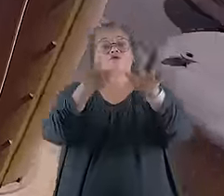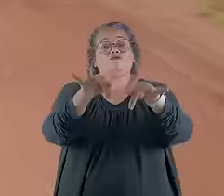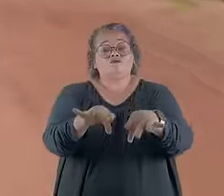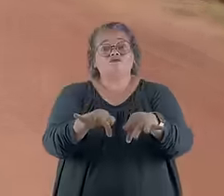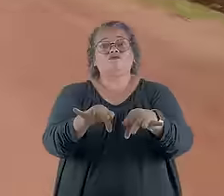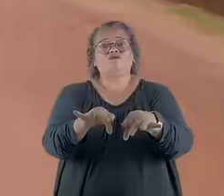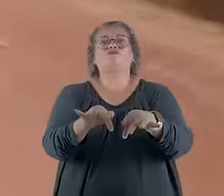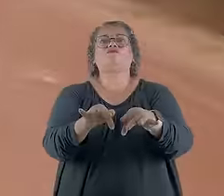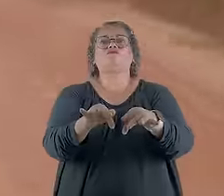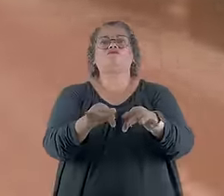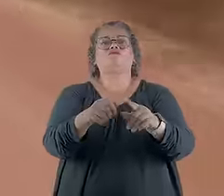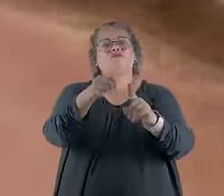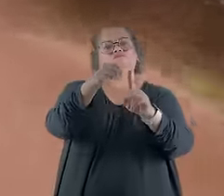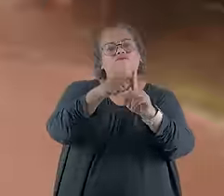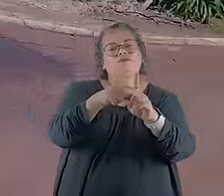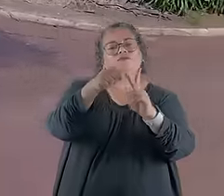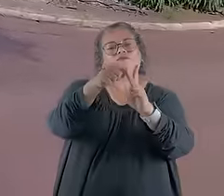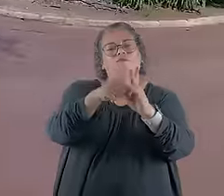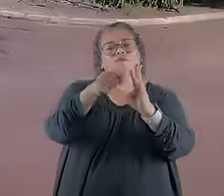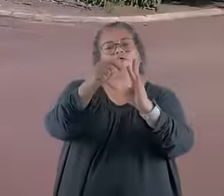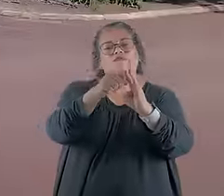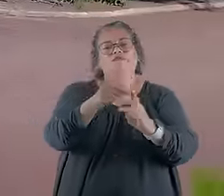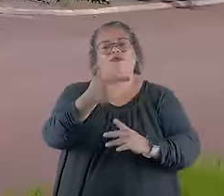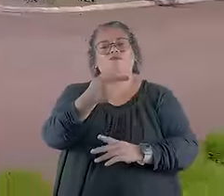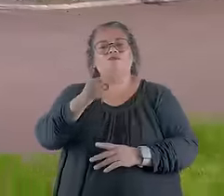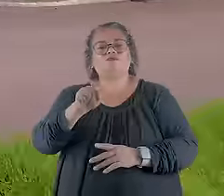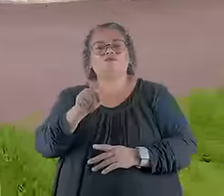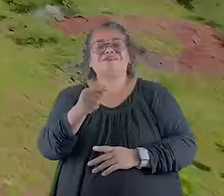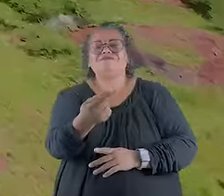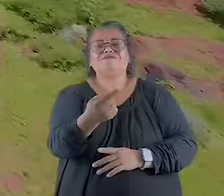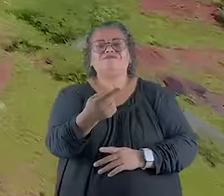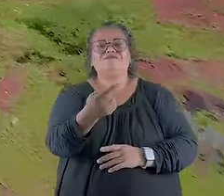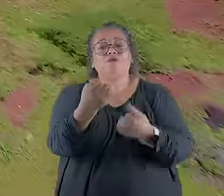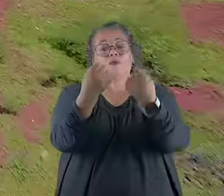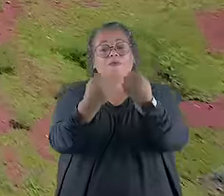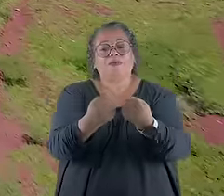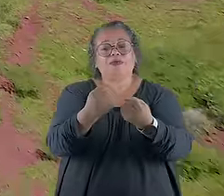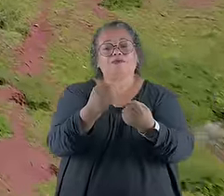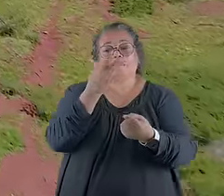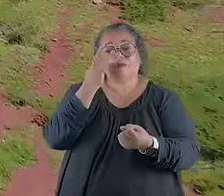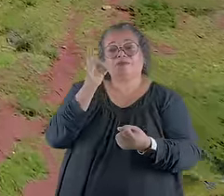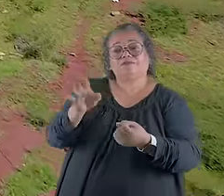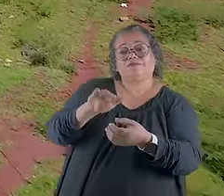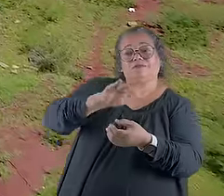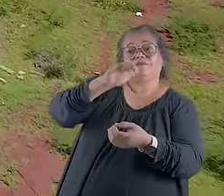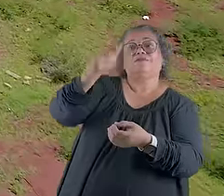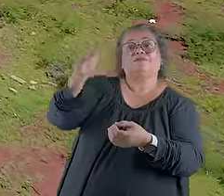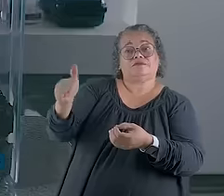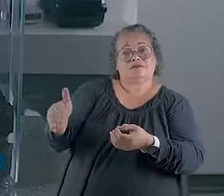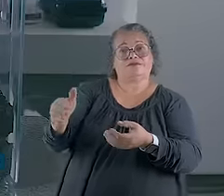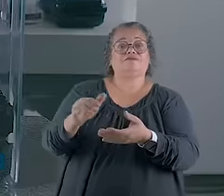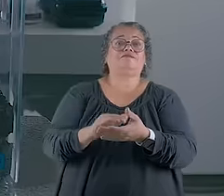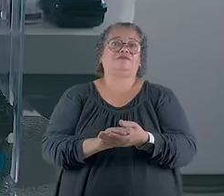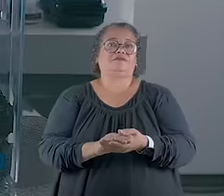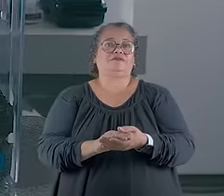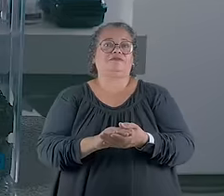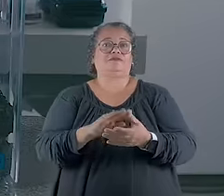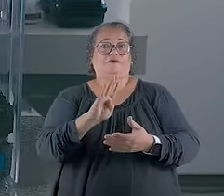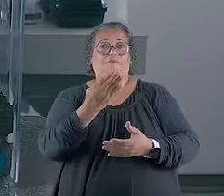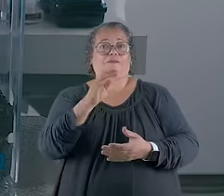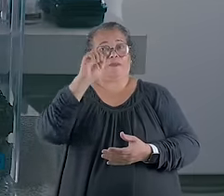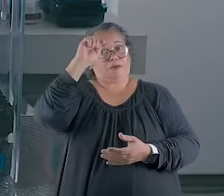podemos zerar o descarte mensal de quase 2 mil toneladas de lodo no aterro sanitário. Ter um